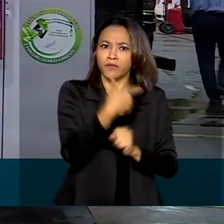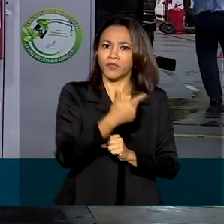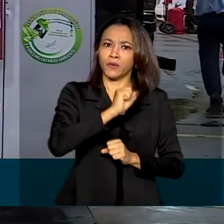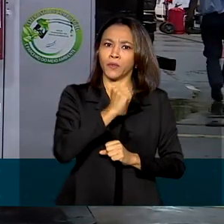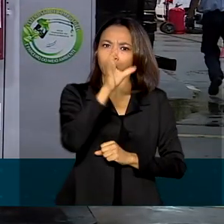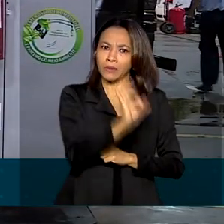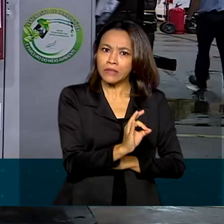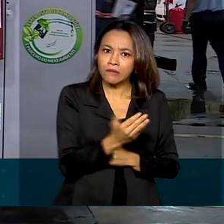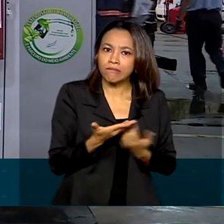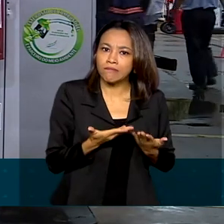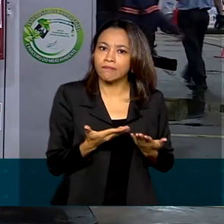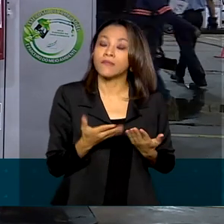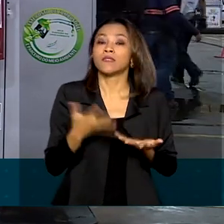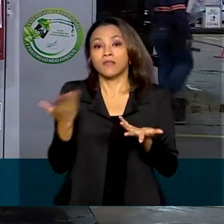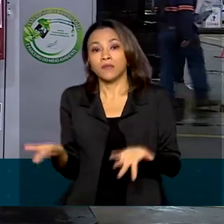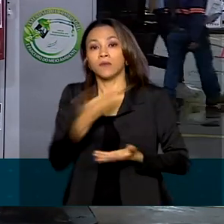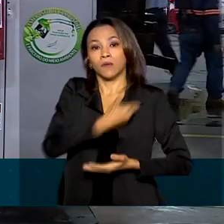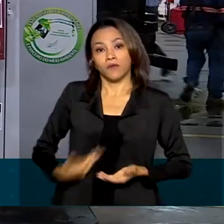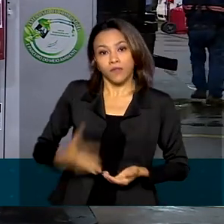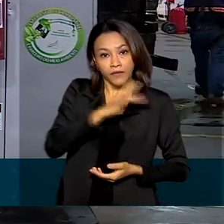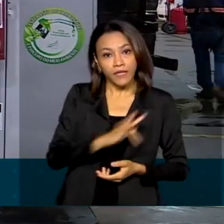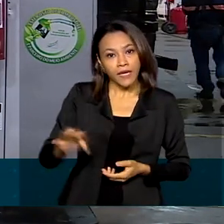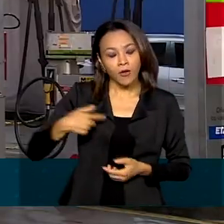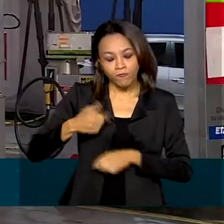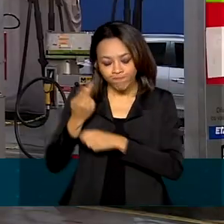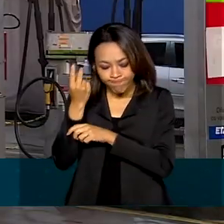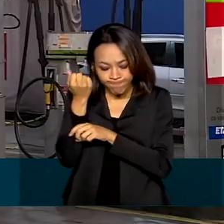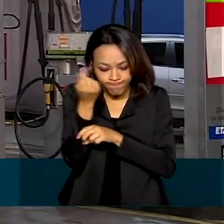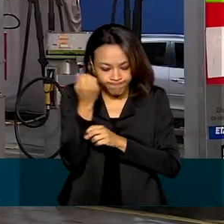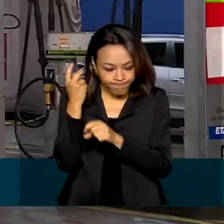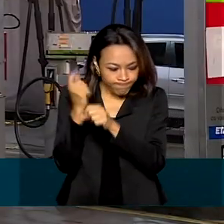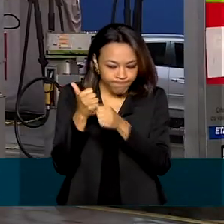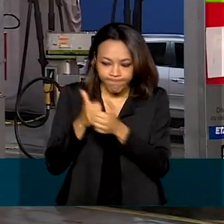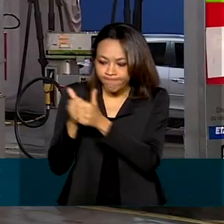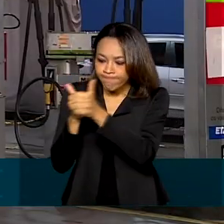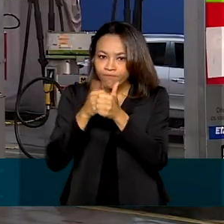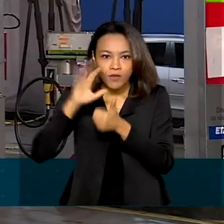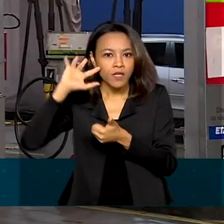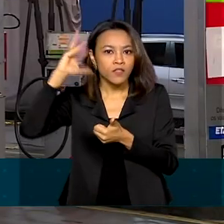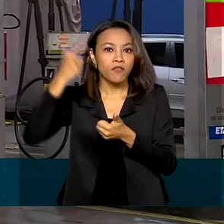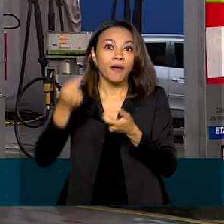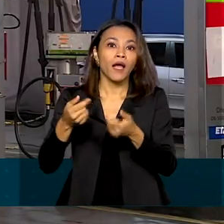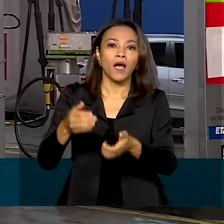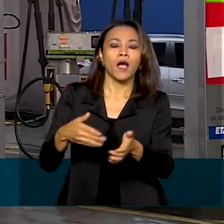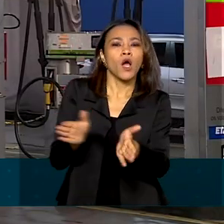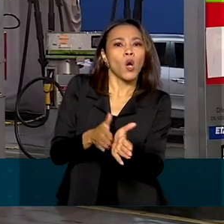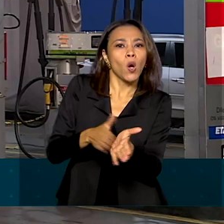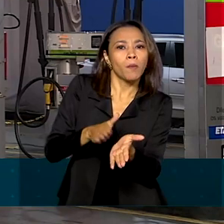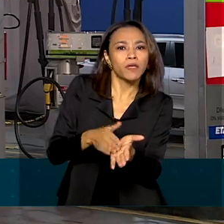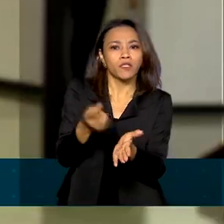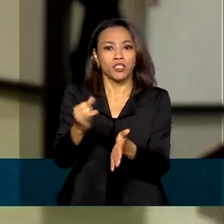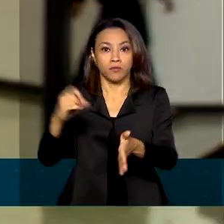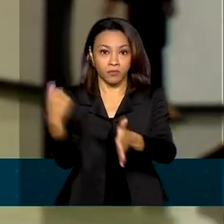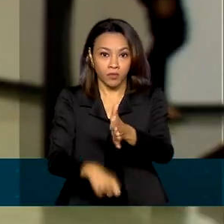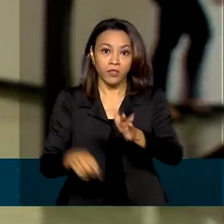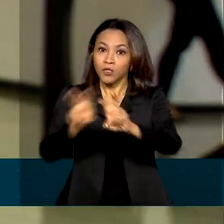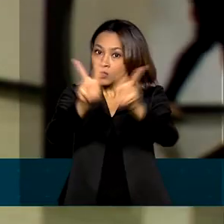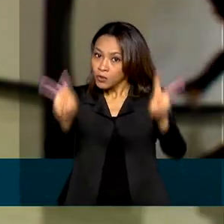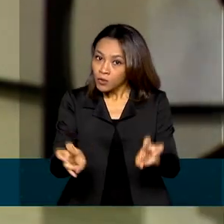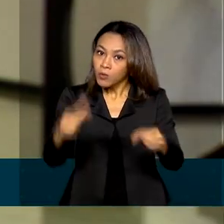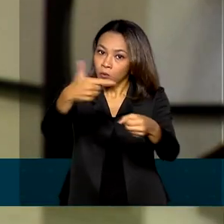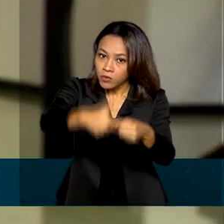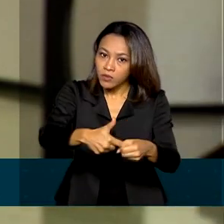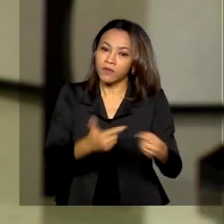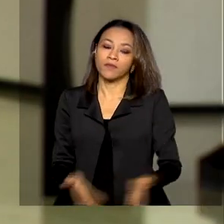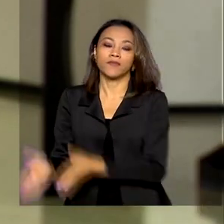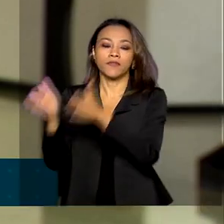Enquanto isso, o governo federal busca uma solução definitiva para a cobrança de tributos sobre combustíveis. Neste mês, o